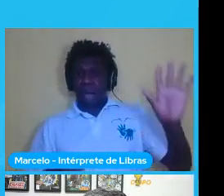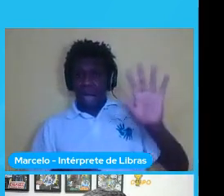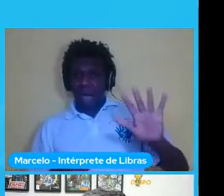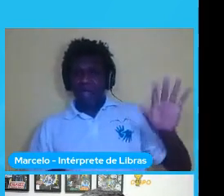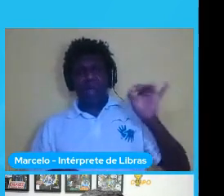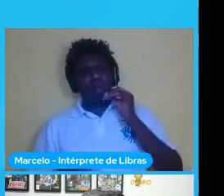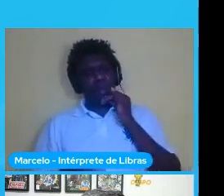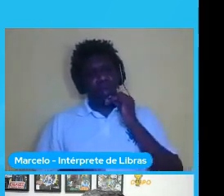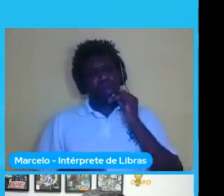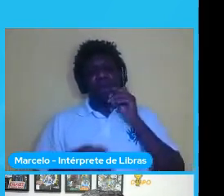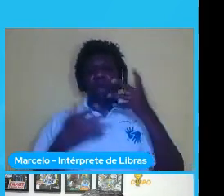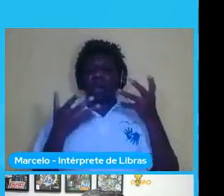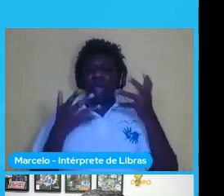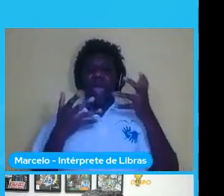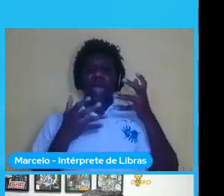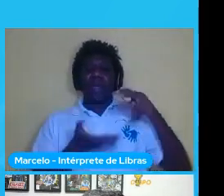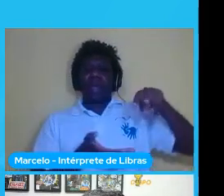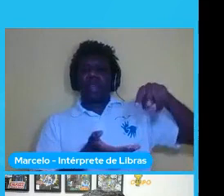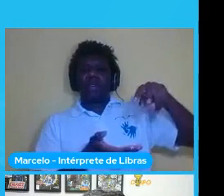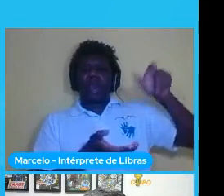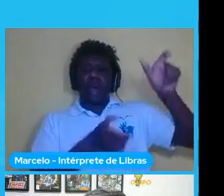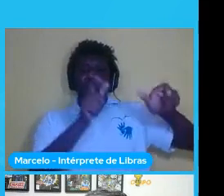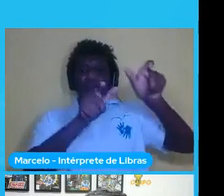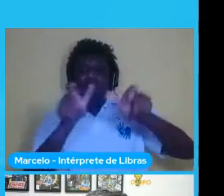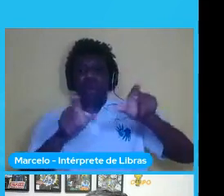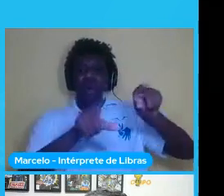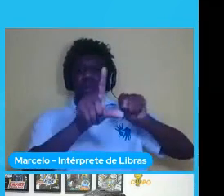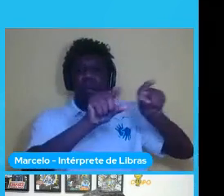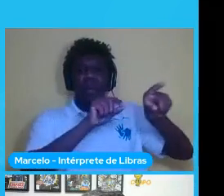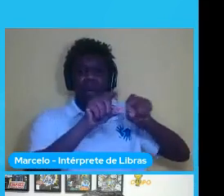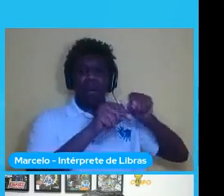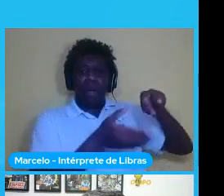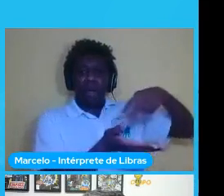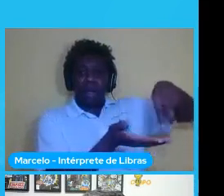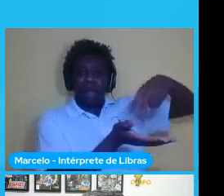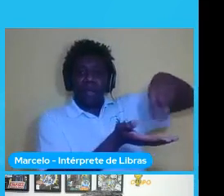quero selecionar pessoas que estão dançando aqui então ele seleciona